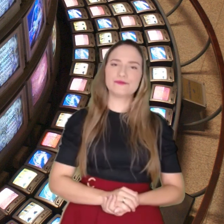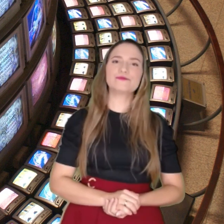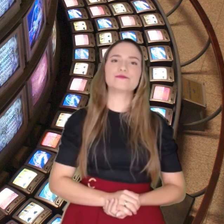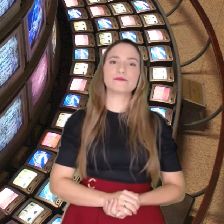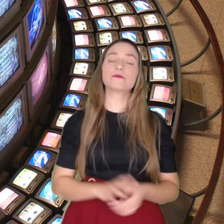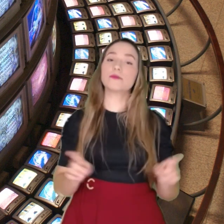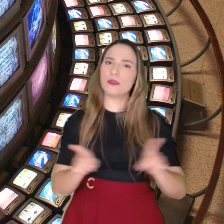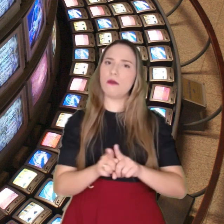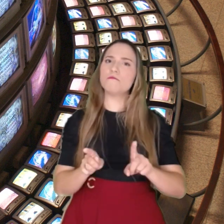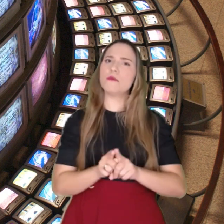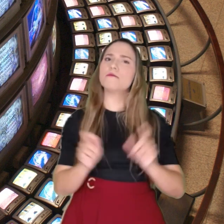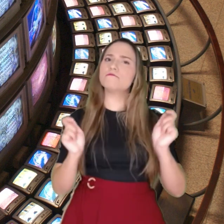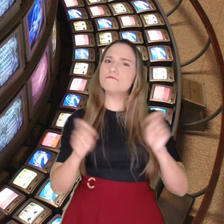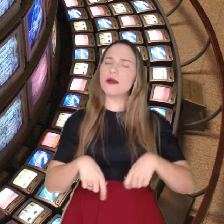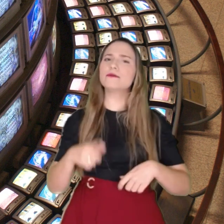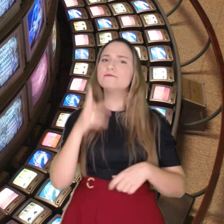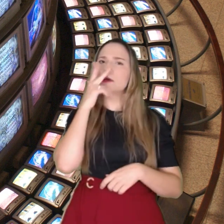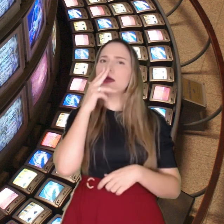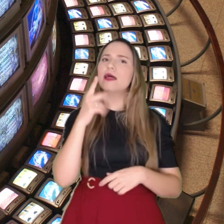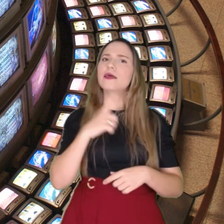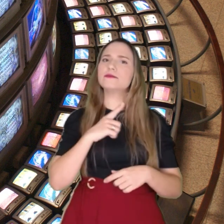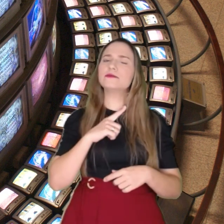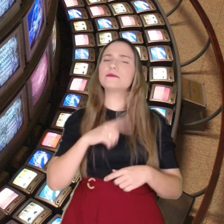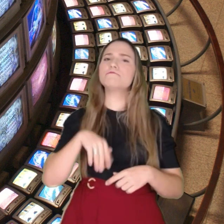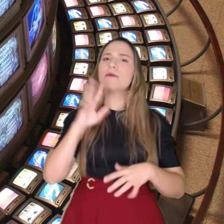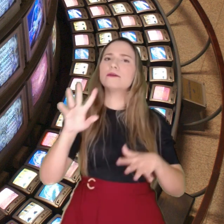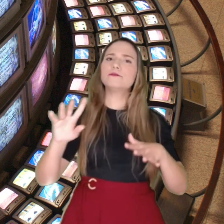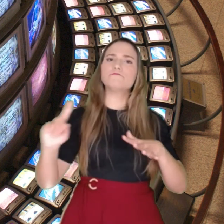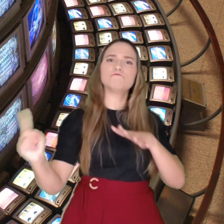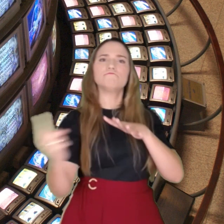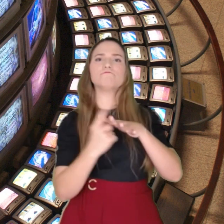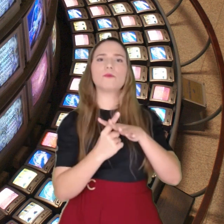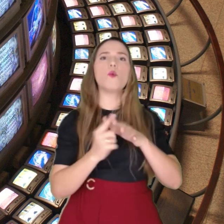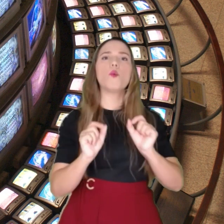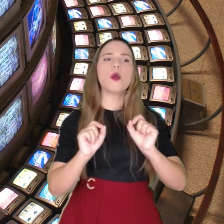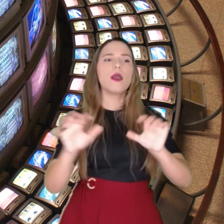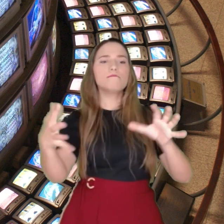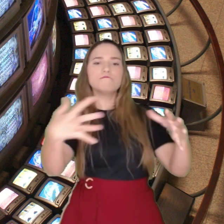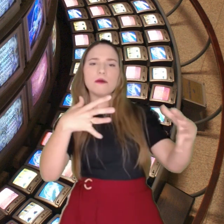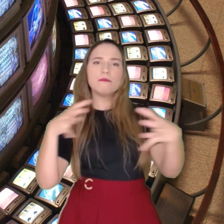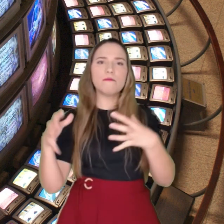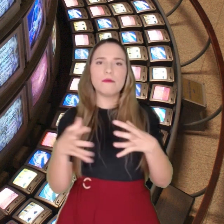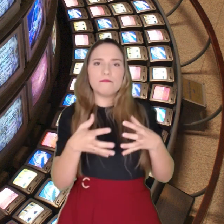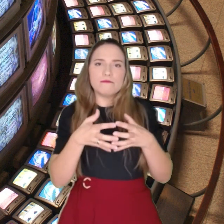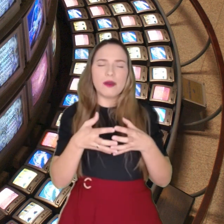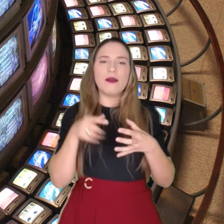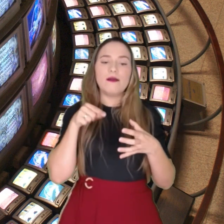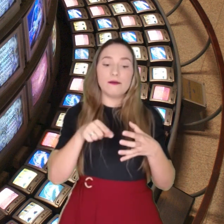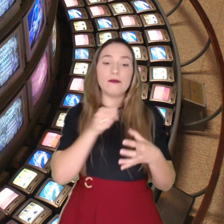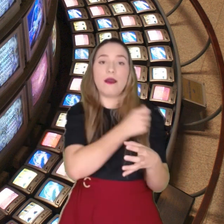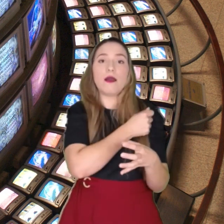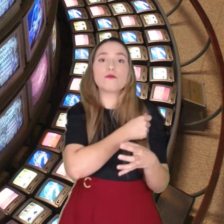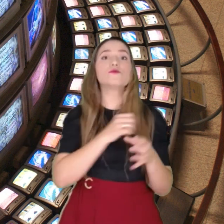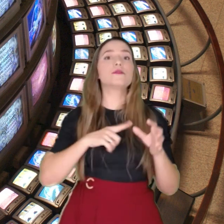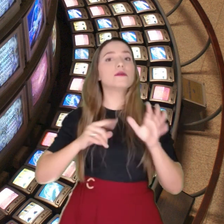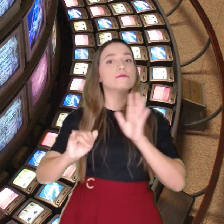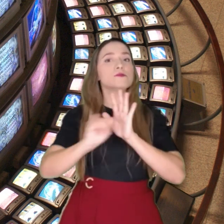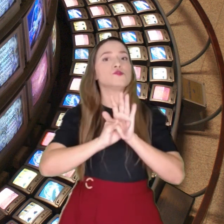Oferece também uma plataforma inclusiva para os estudantes expressarem suas identidades